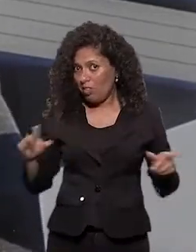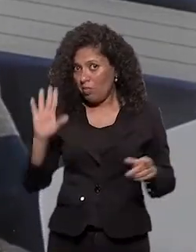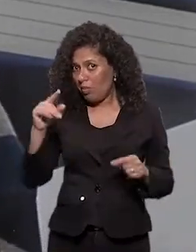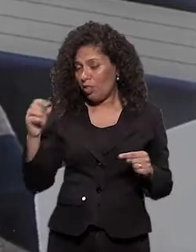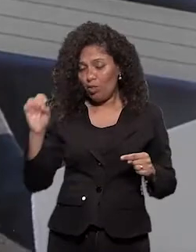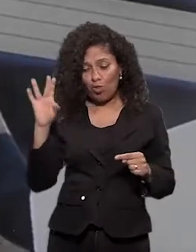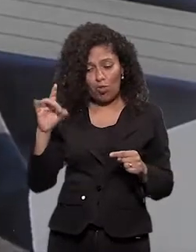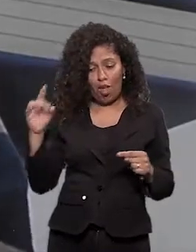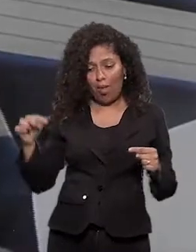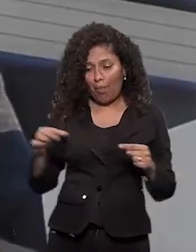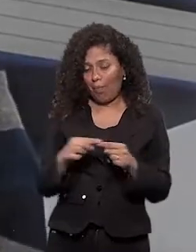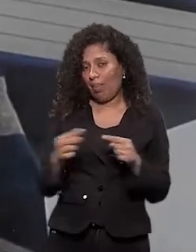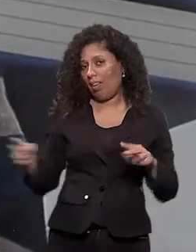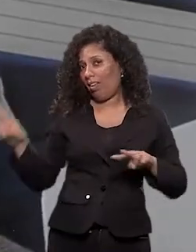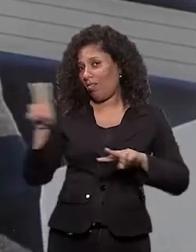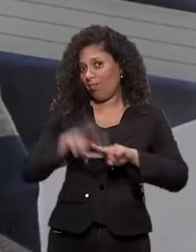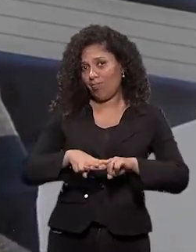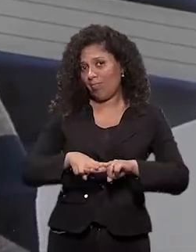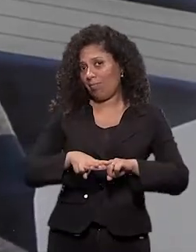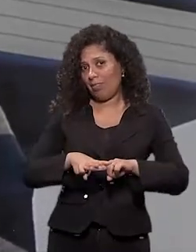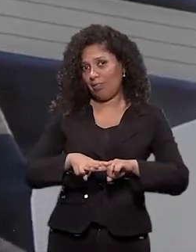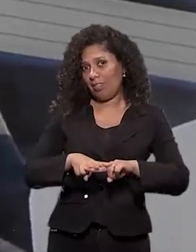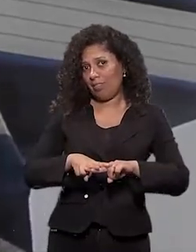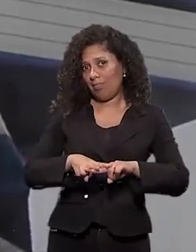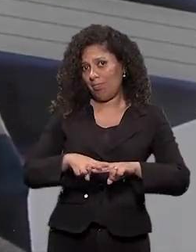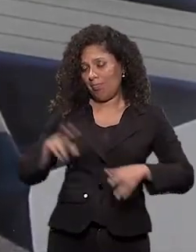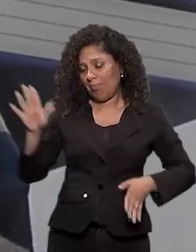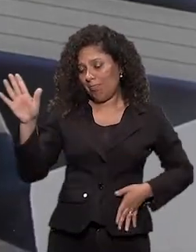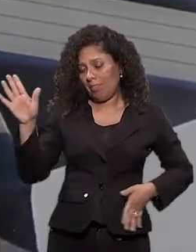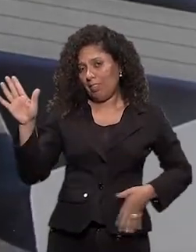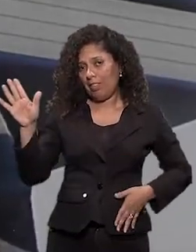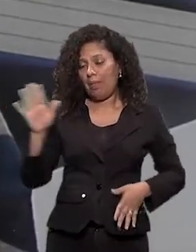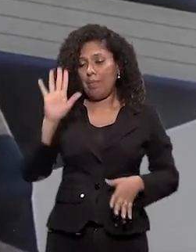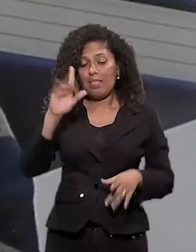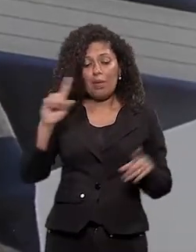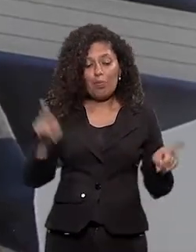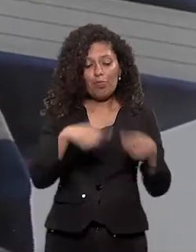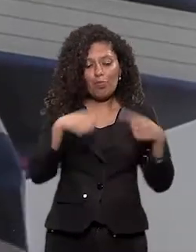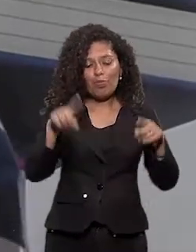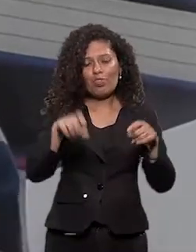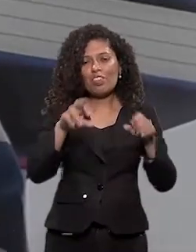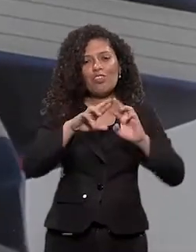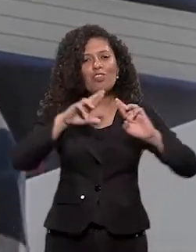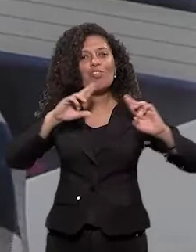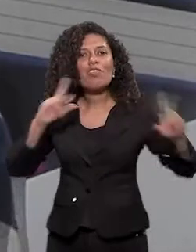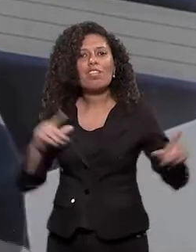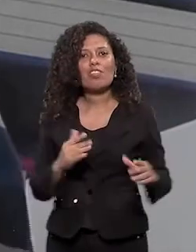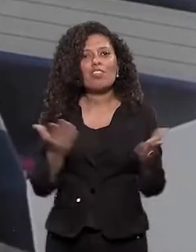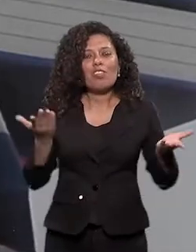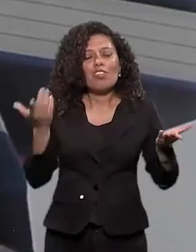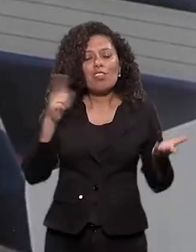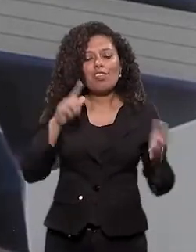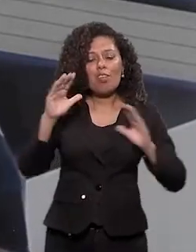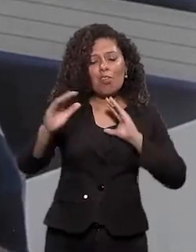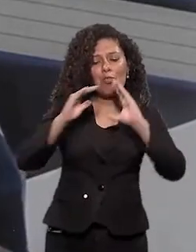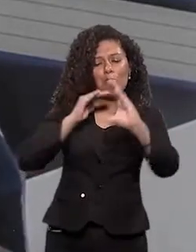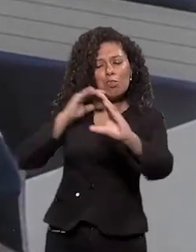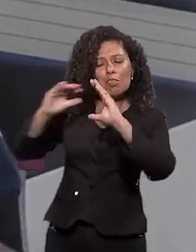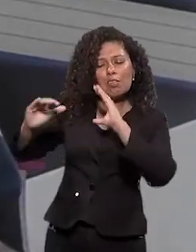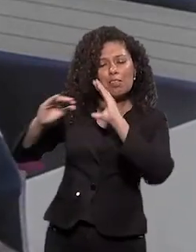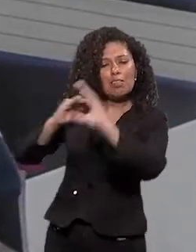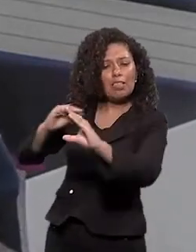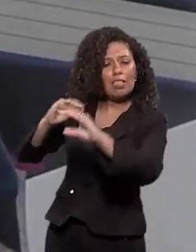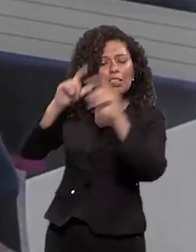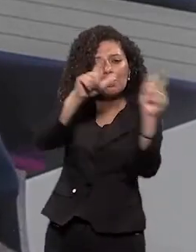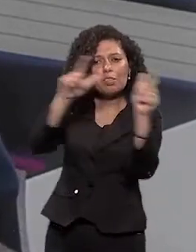pro contexto dele e fizeram ele ser preso. Então, a habilidade musical é negócio que valia pra descomunicar com qualquer pessoa em qualquer lugar.